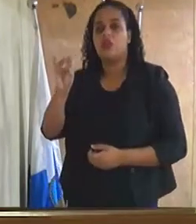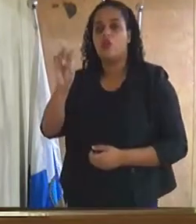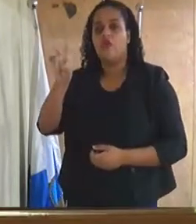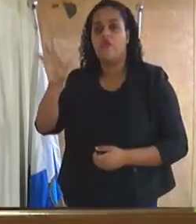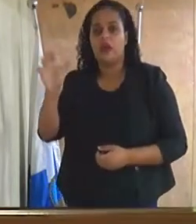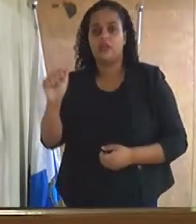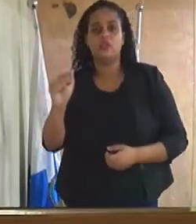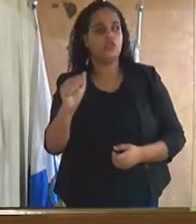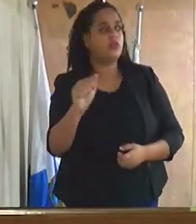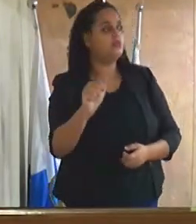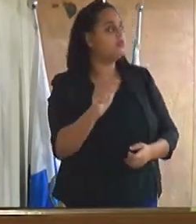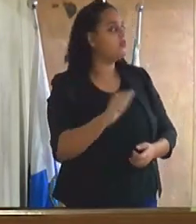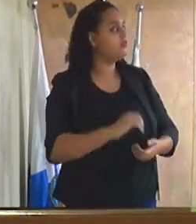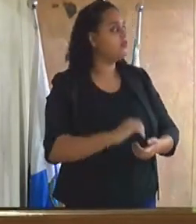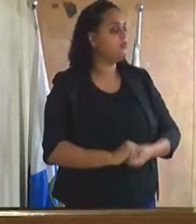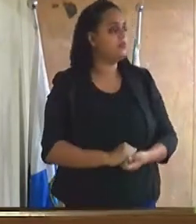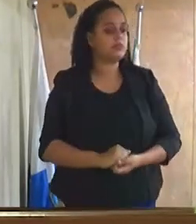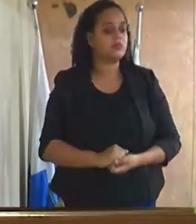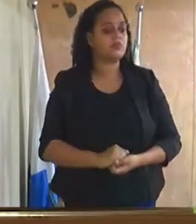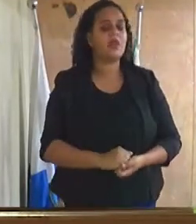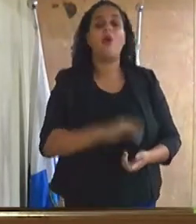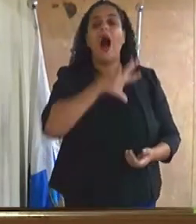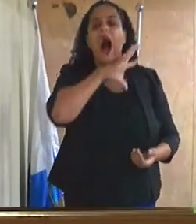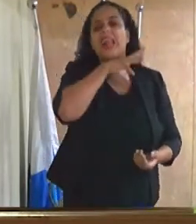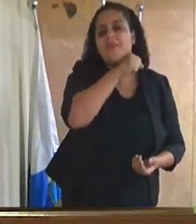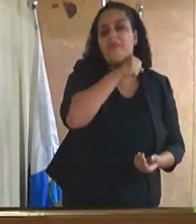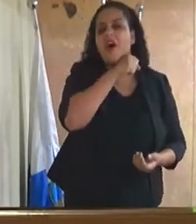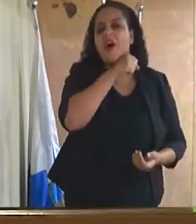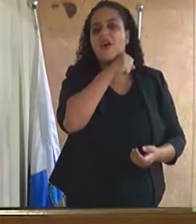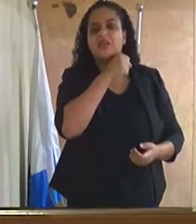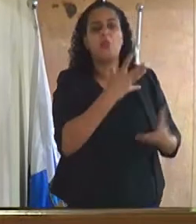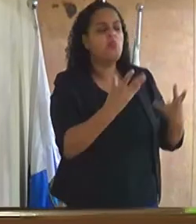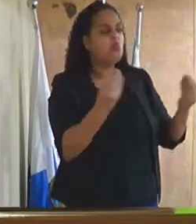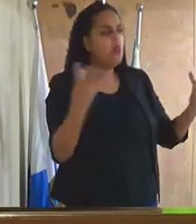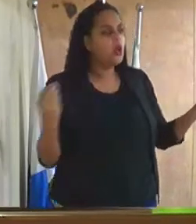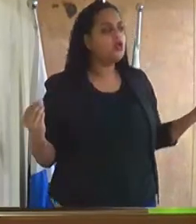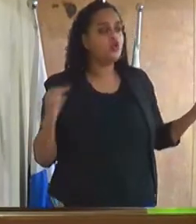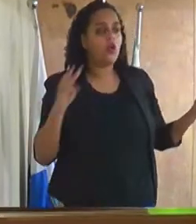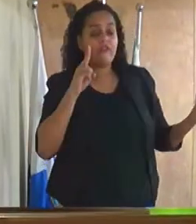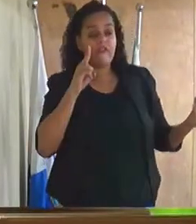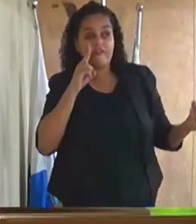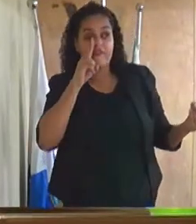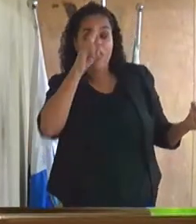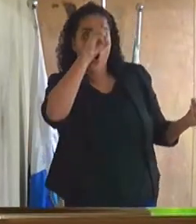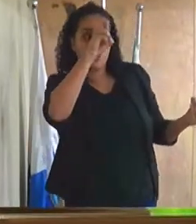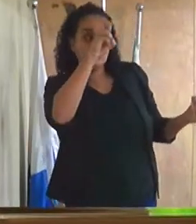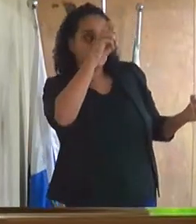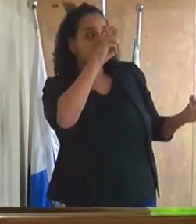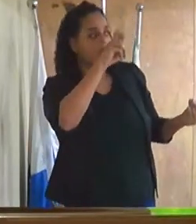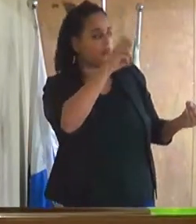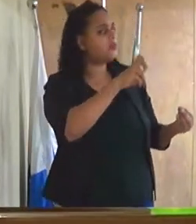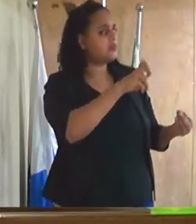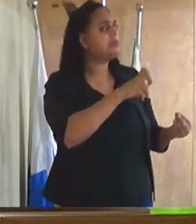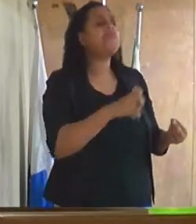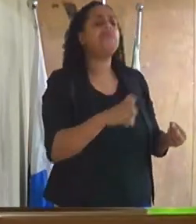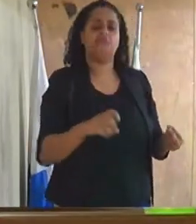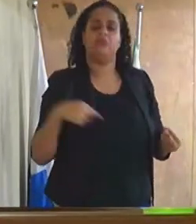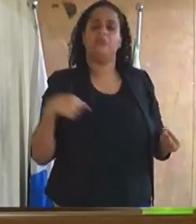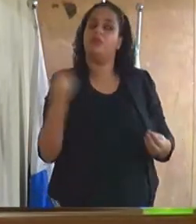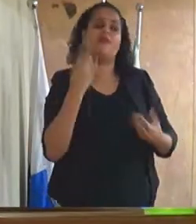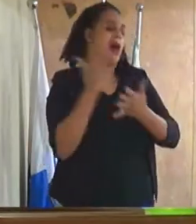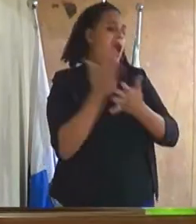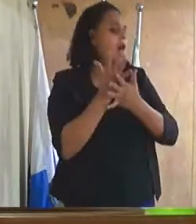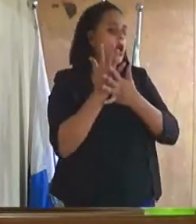animais ali muito forte do lado de cá que também aquilo ali não vai acabar.